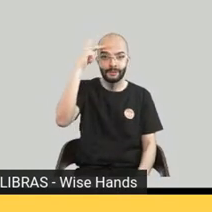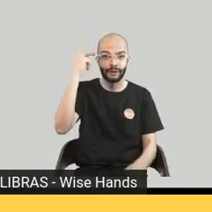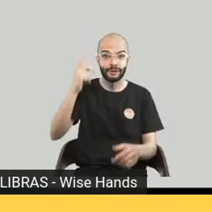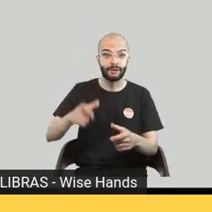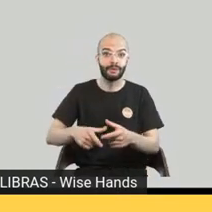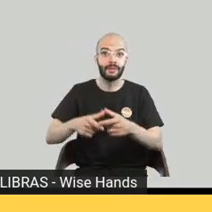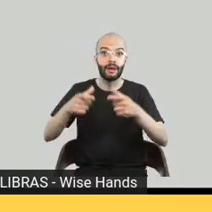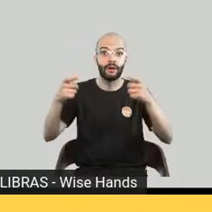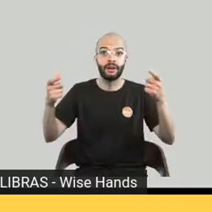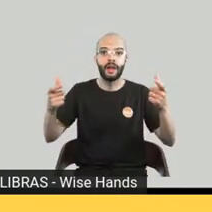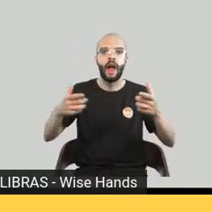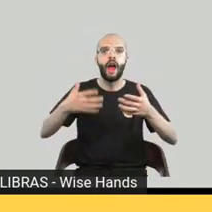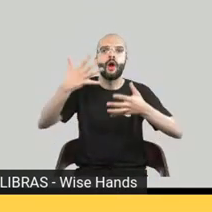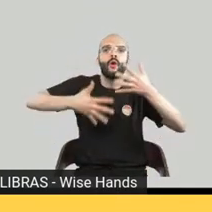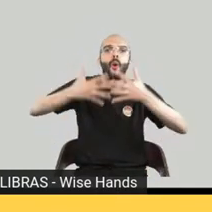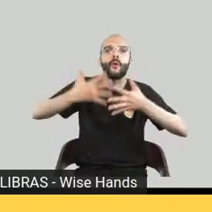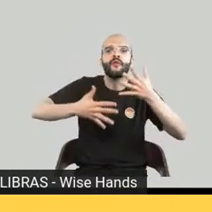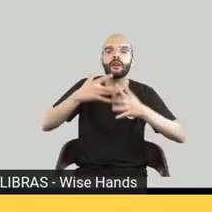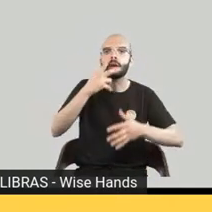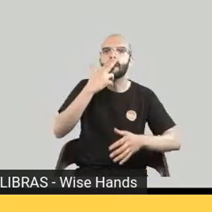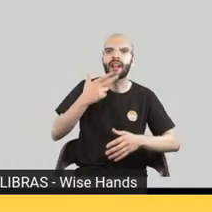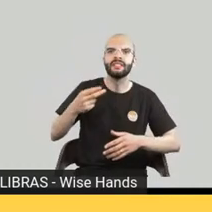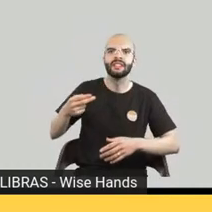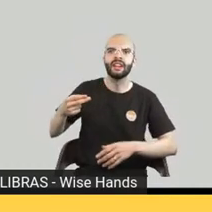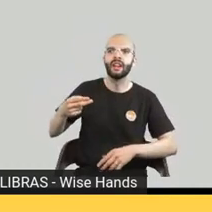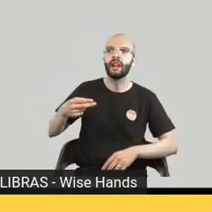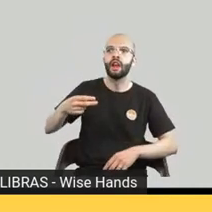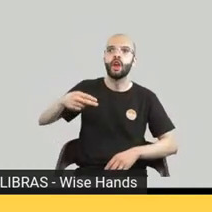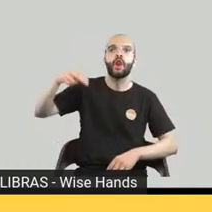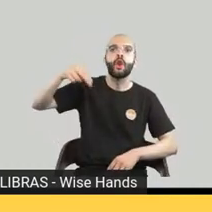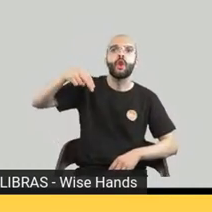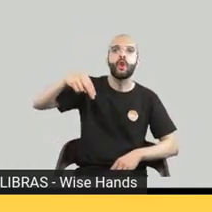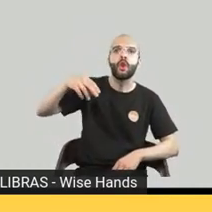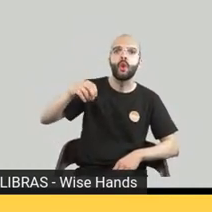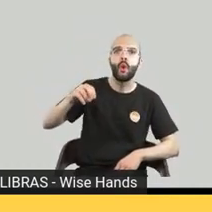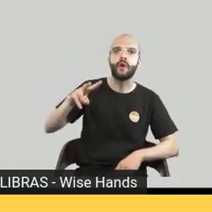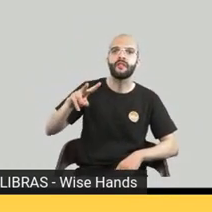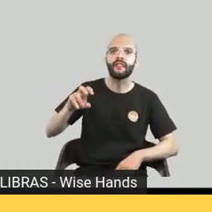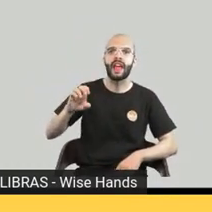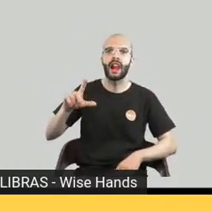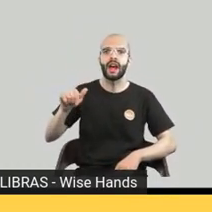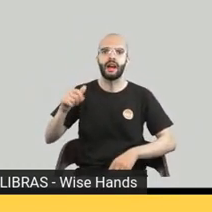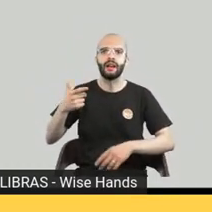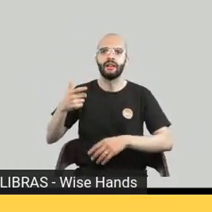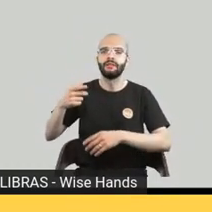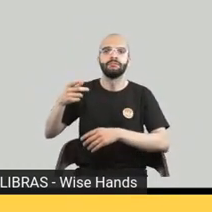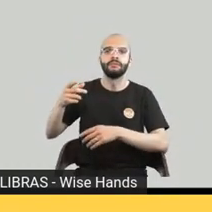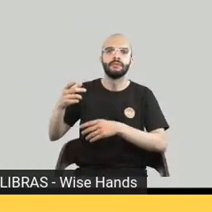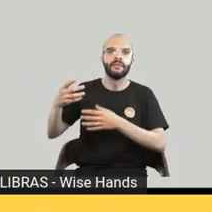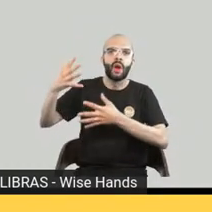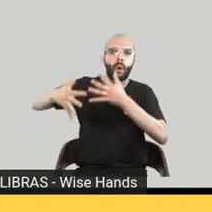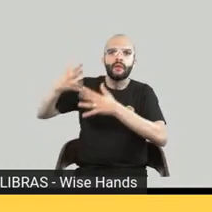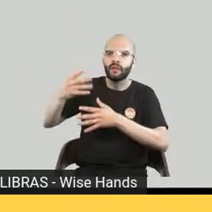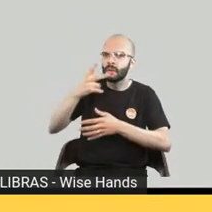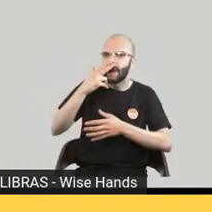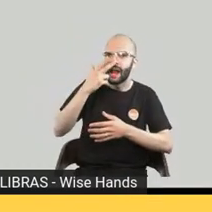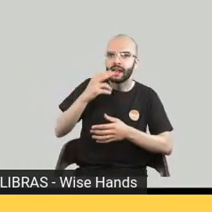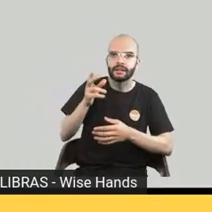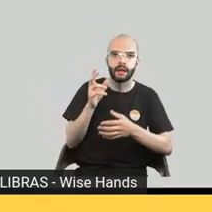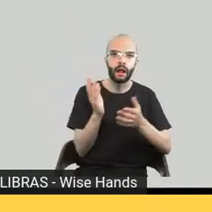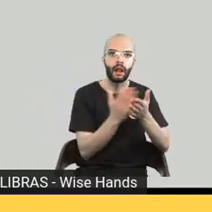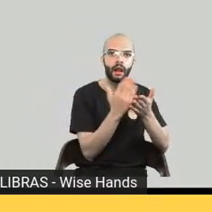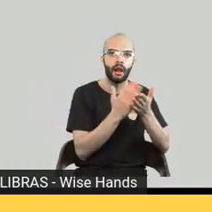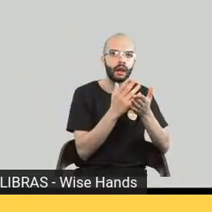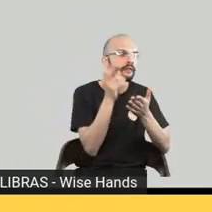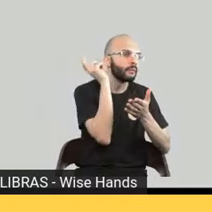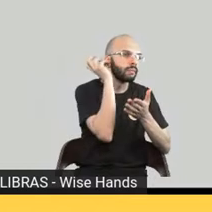sonoplastia sonoplastia trilha sonora 30 atores tem esse isso é confuso então você acha que a gente está em um